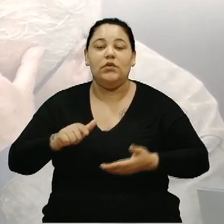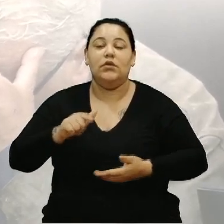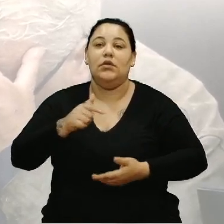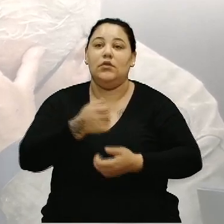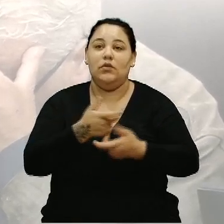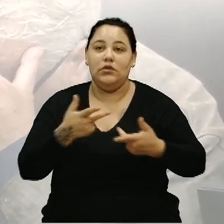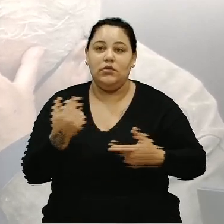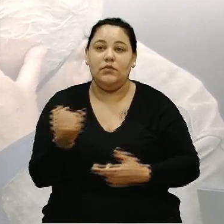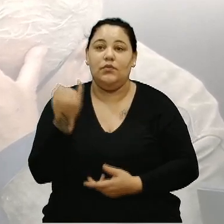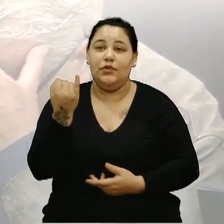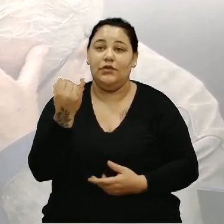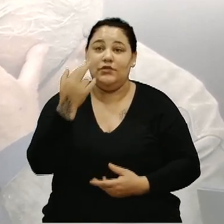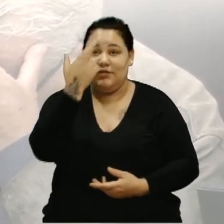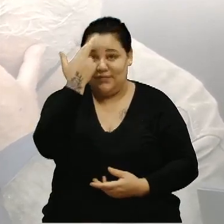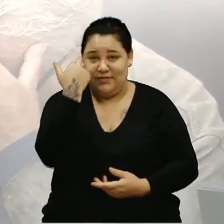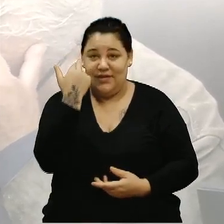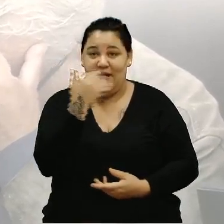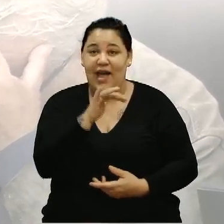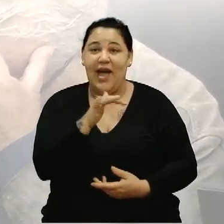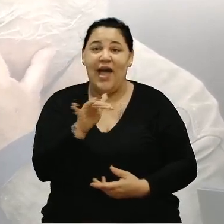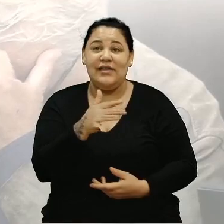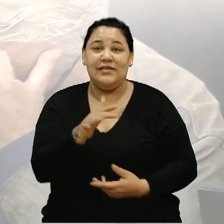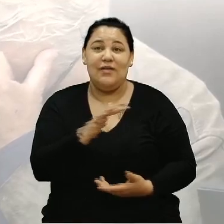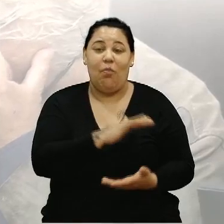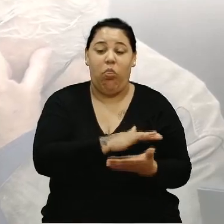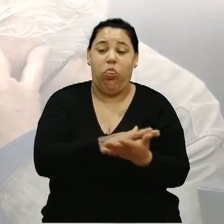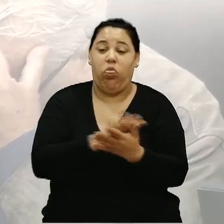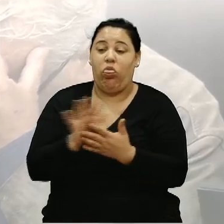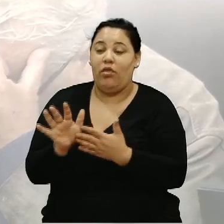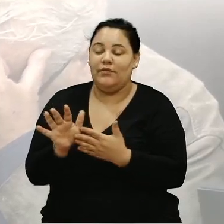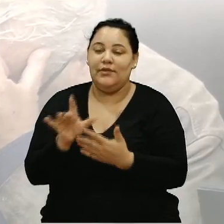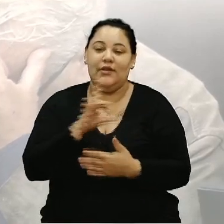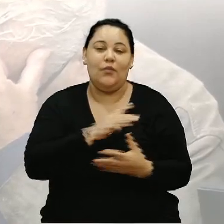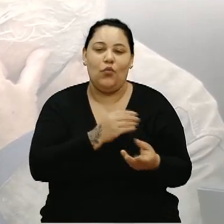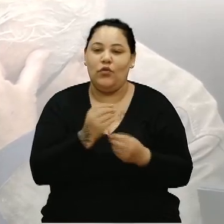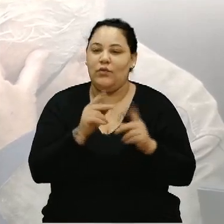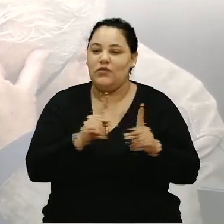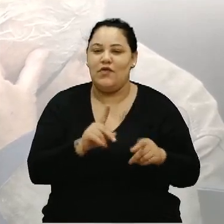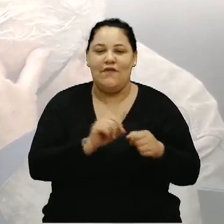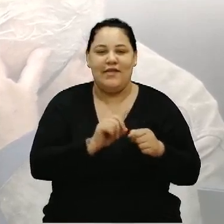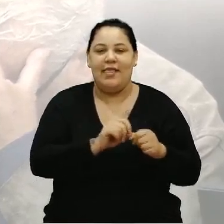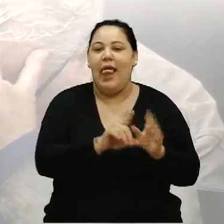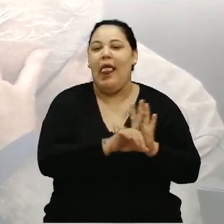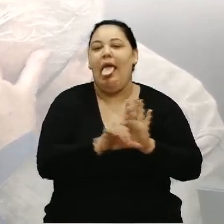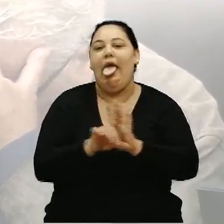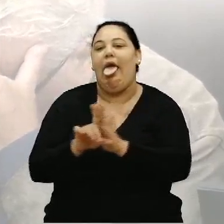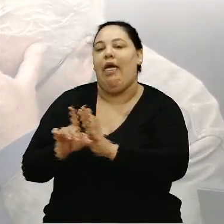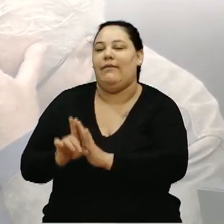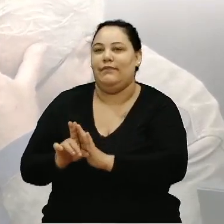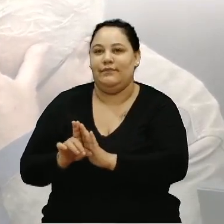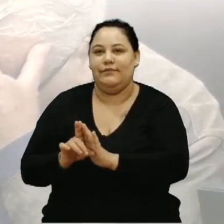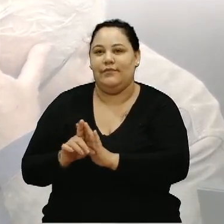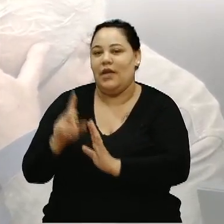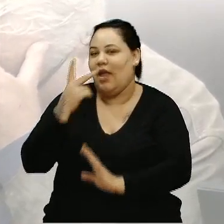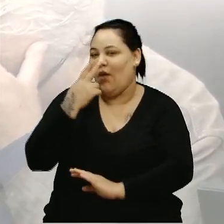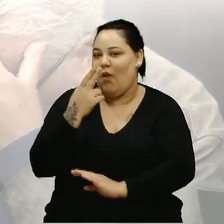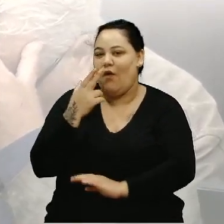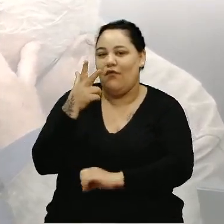acontecem tragédias e sai todo mundo fazendo um monte de legislação. Vídeo que aconteceu com a Boat Kiss.